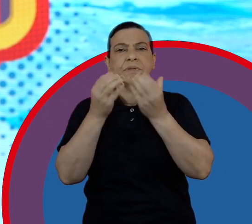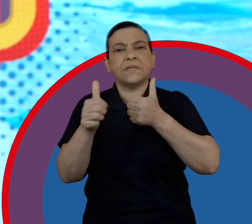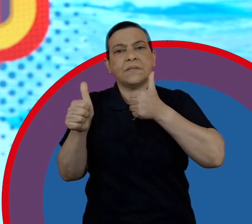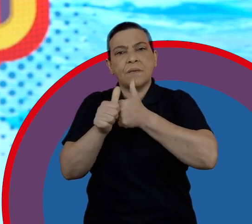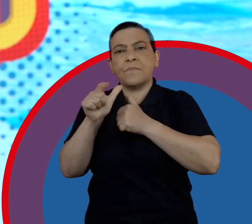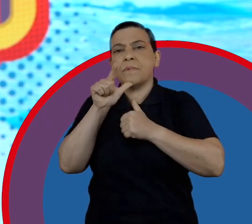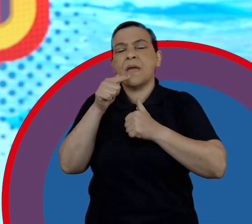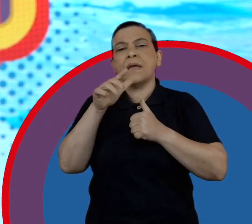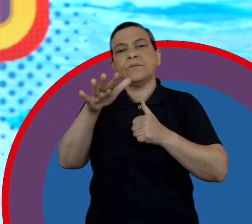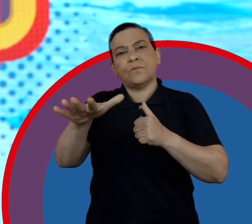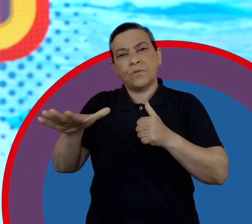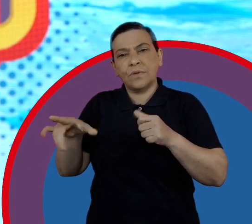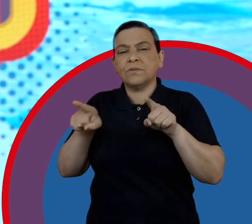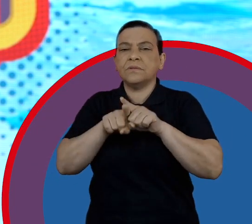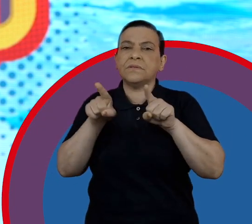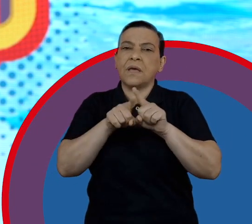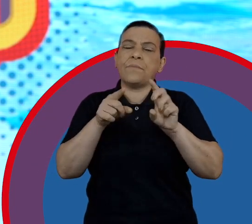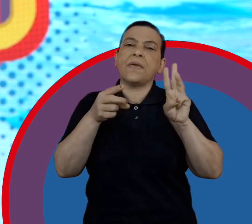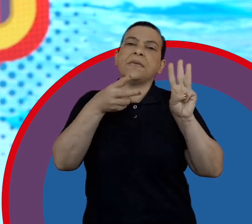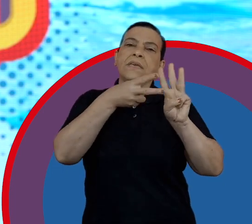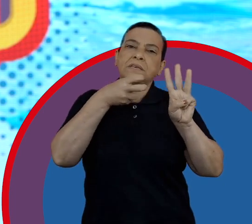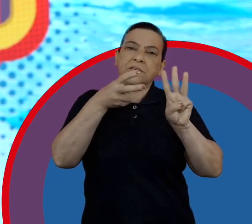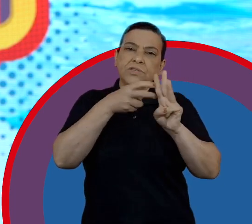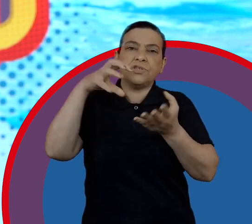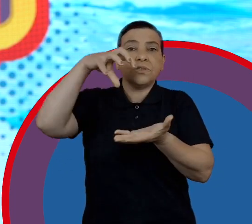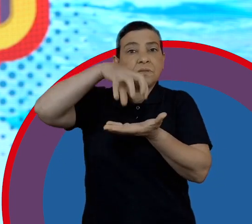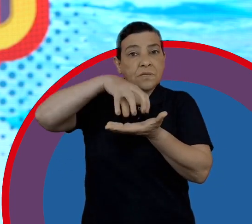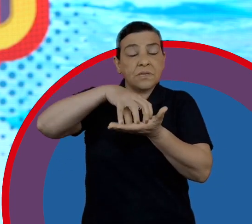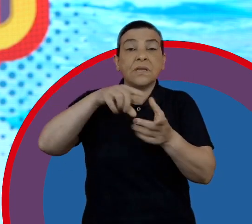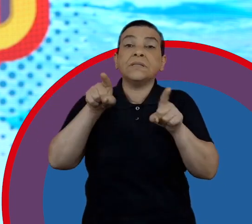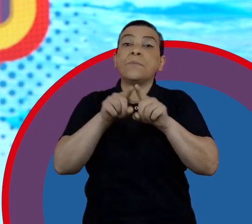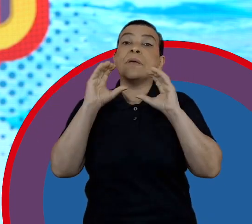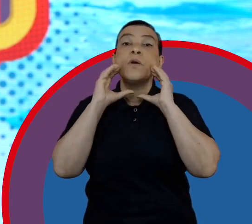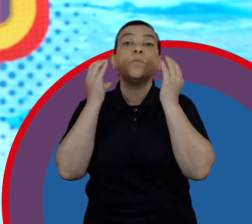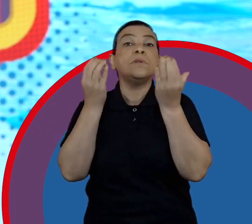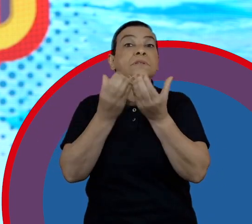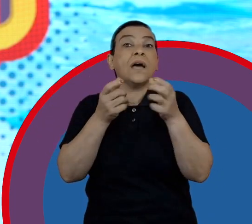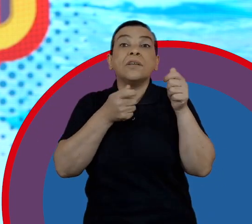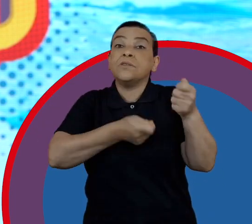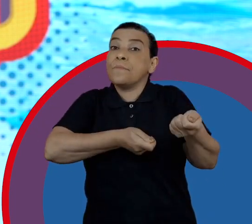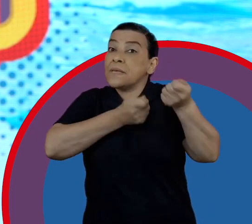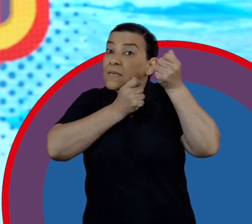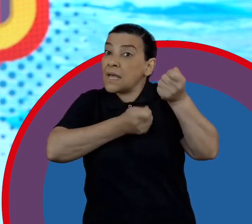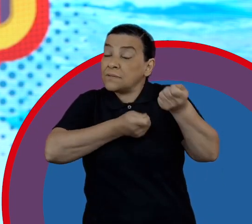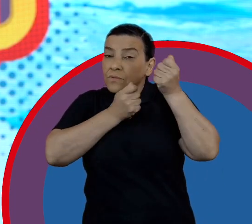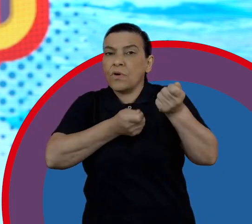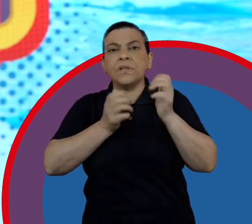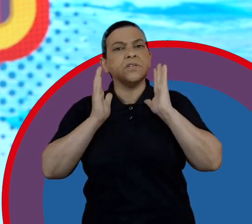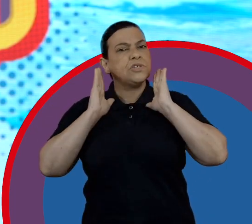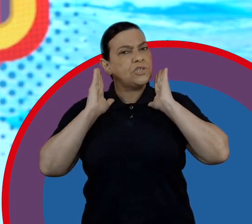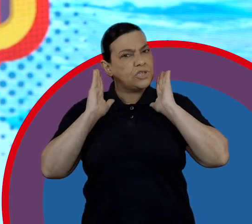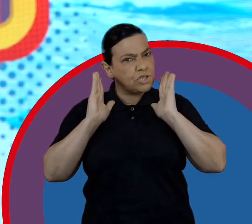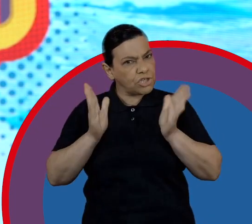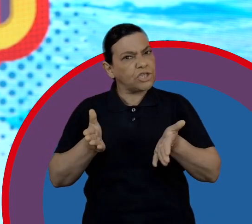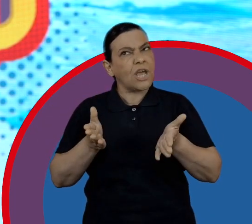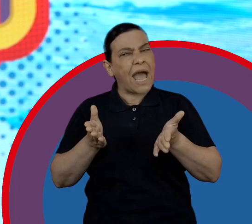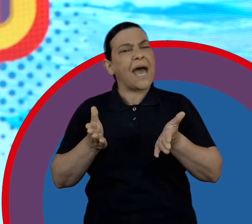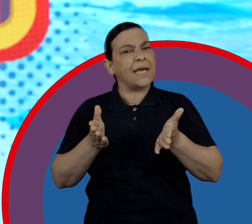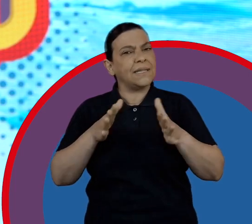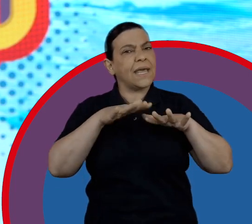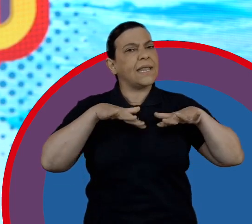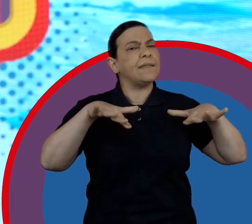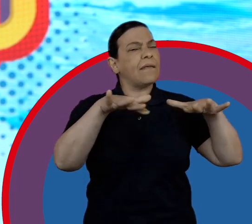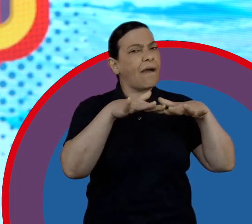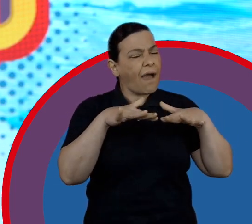ribeirinhas, comunidades indígenas, quilombolas, comunidade de pescadores. Então, temos um olhar hoje dentro da nossa política de